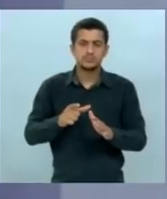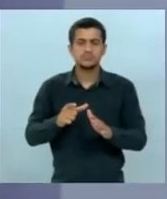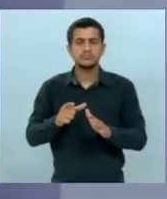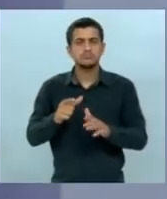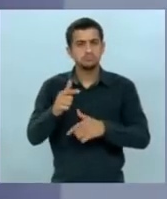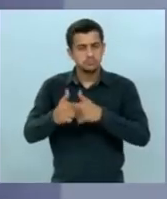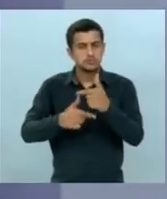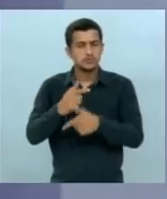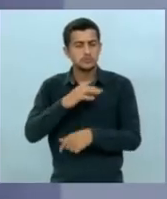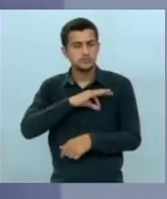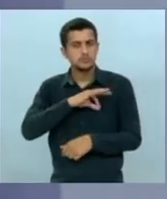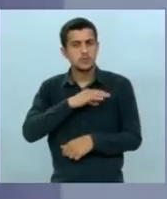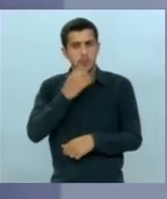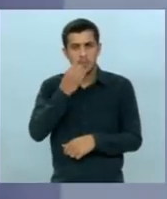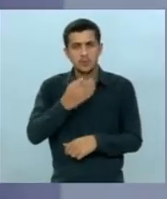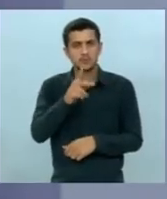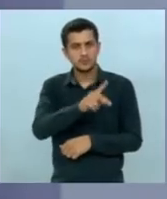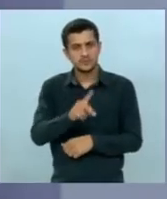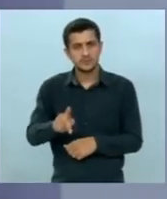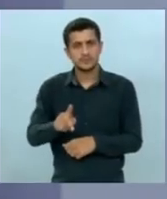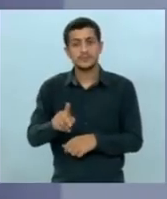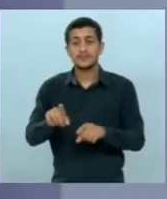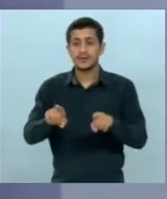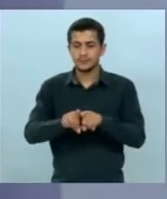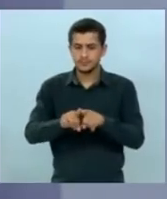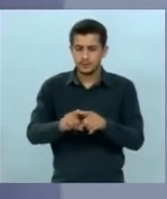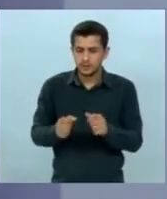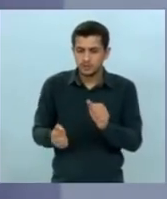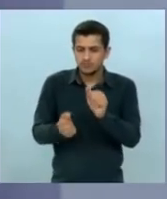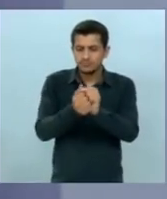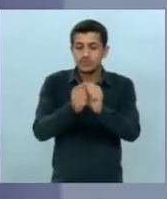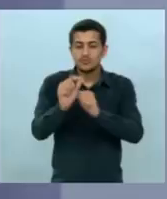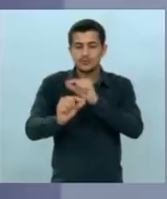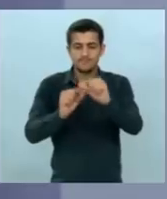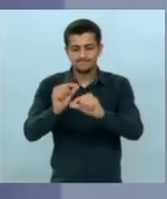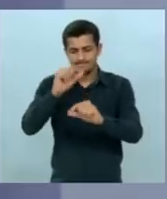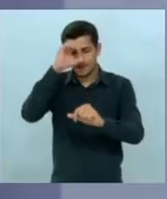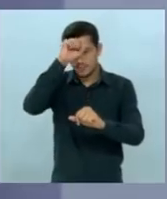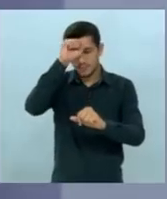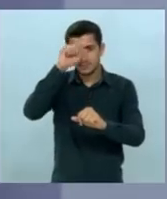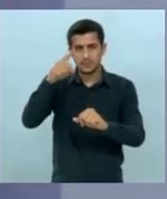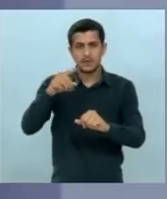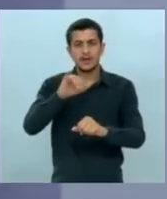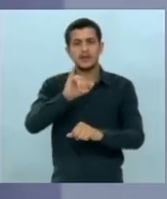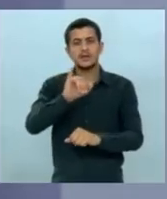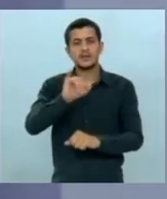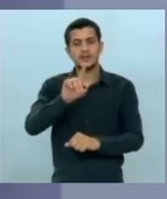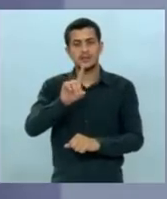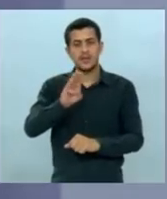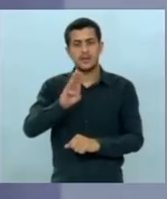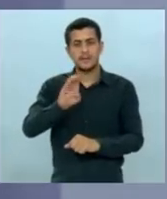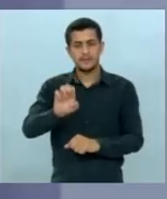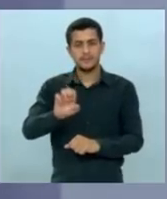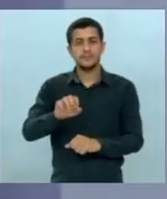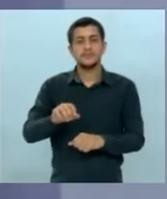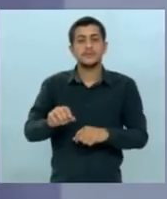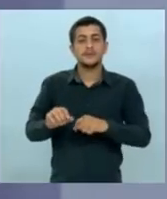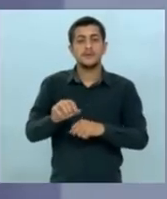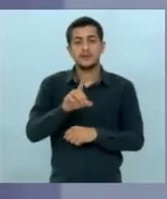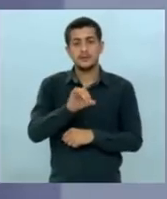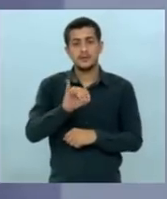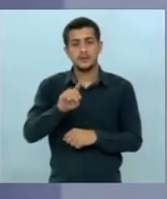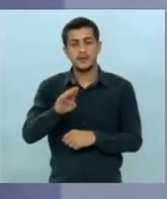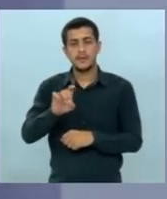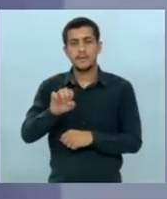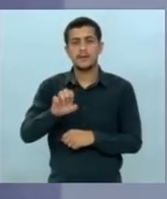e junto com isso avançou o aprendizado poucos estados tiveram as notas do IDEB um dos poucos foi Mato Grosso